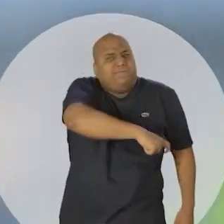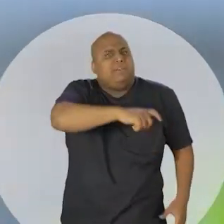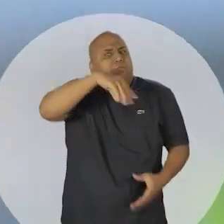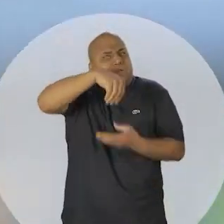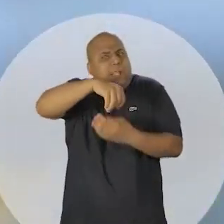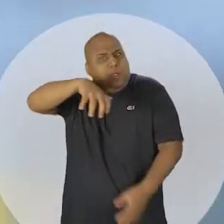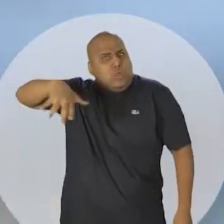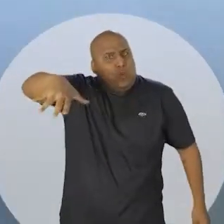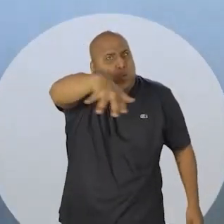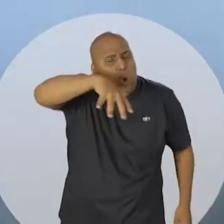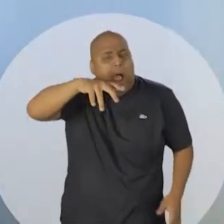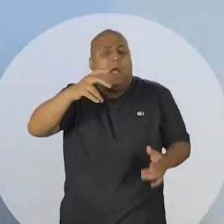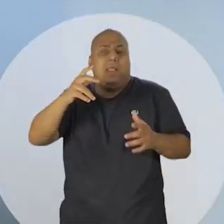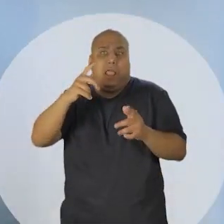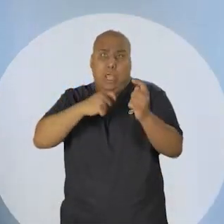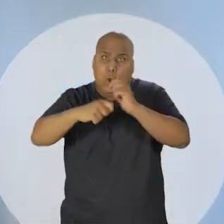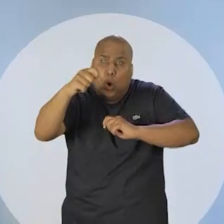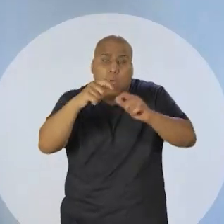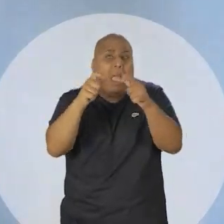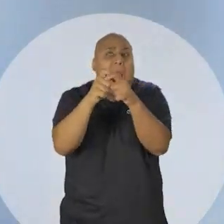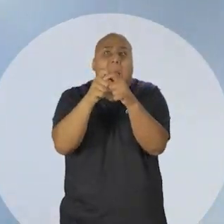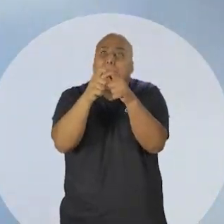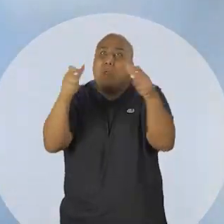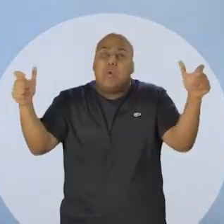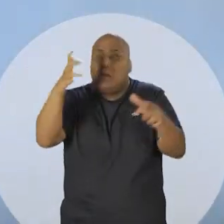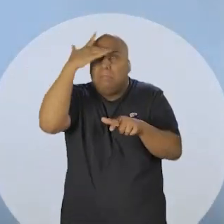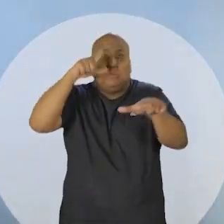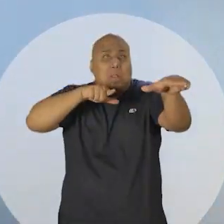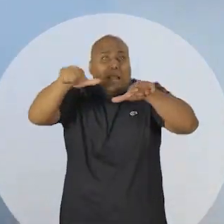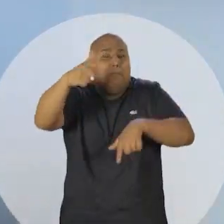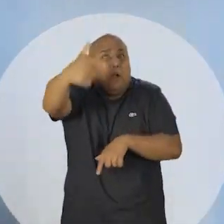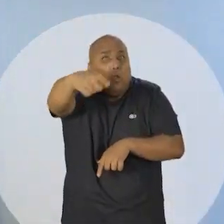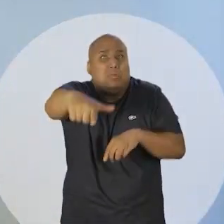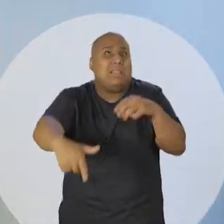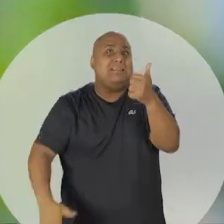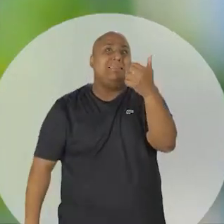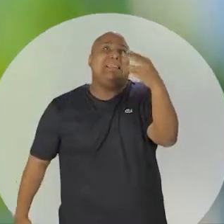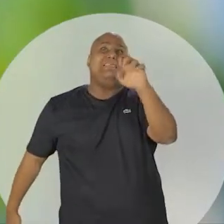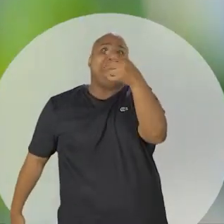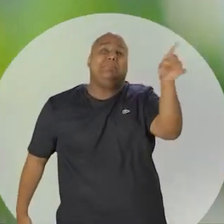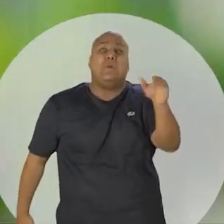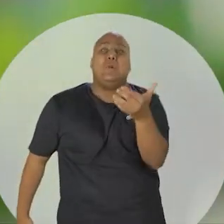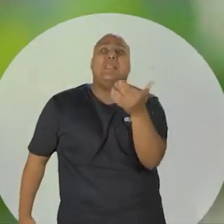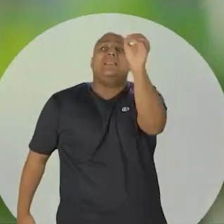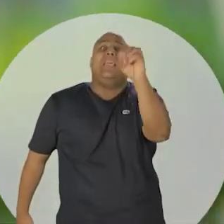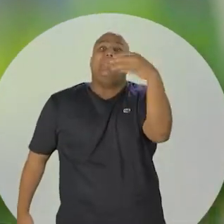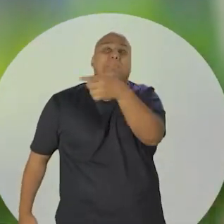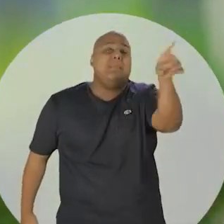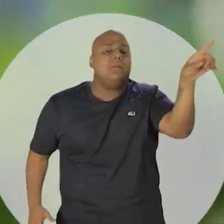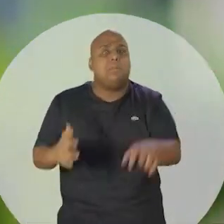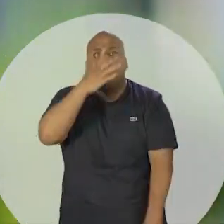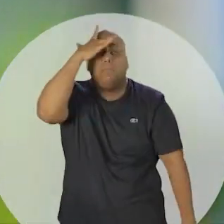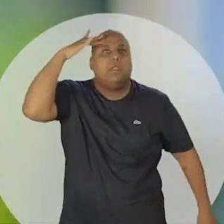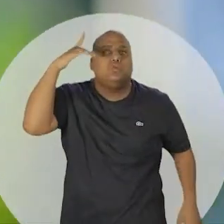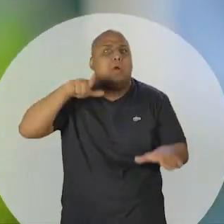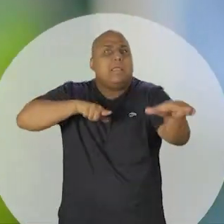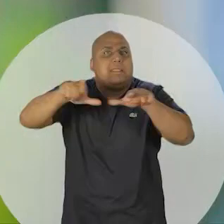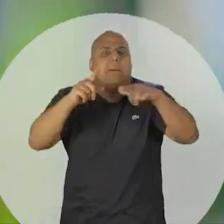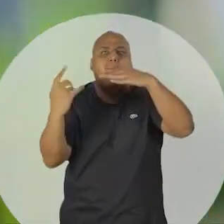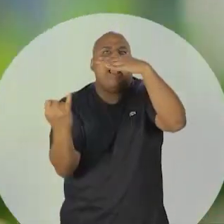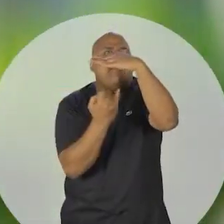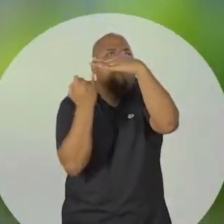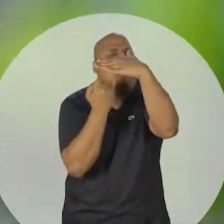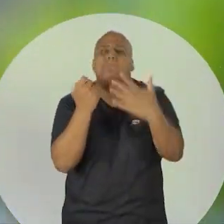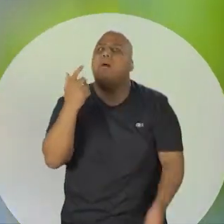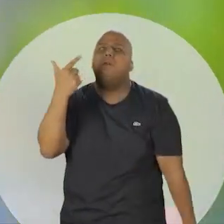crise econômica cuja característica mais doída são mais de 13 milhões de pessoas desempregadas, mais de 10 milhões de pessoas empurradas por biscate,